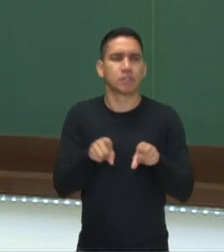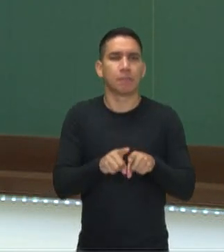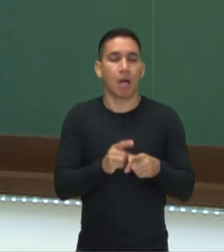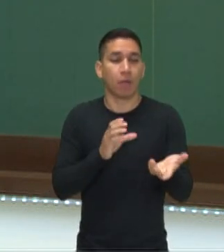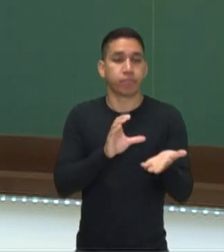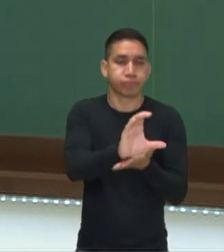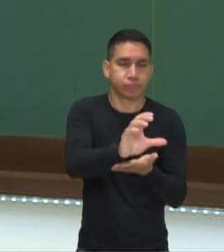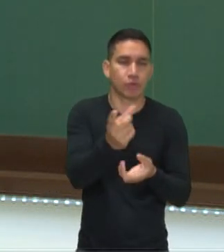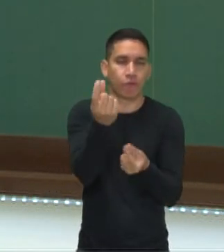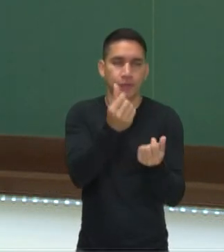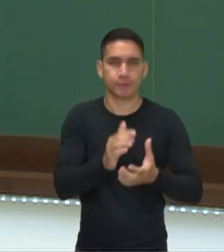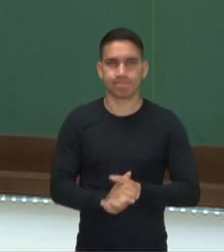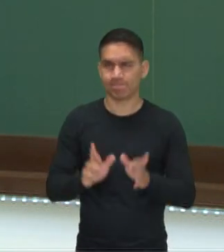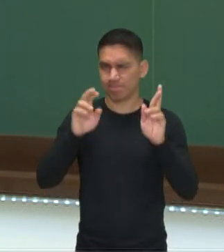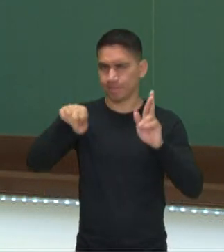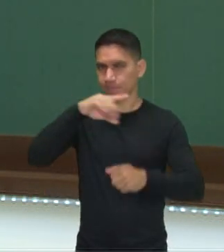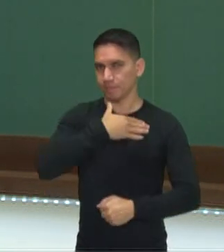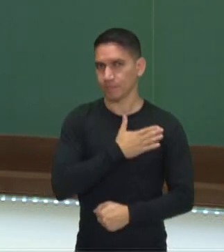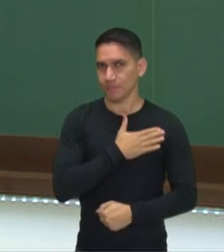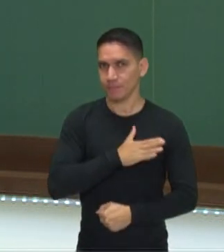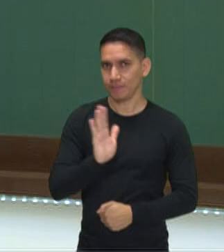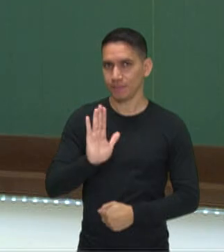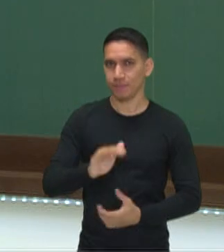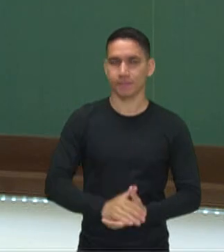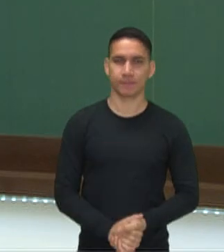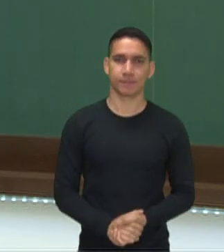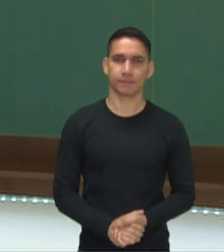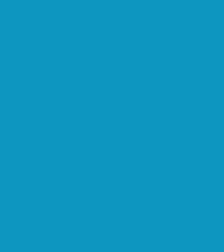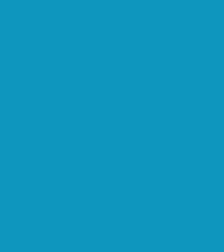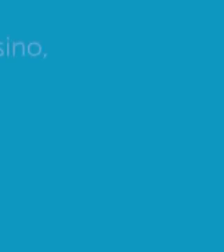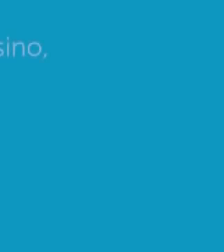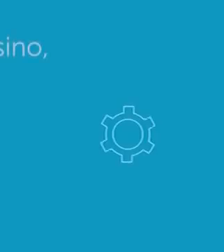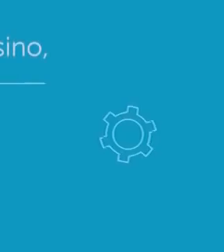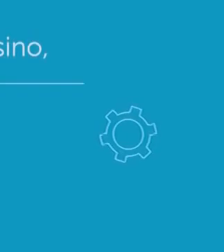aplicações financeiras. Espero que vocês tenham gostado e até breve.